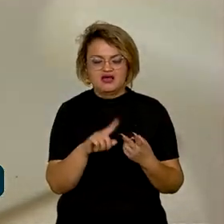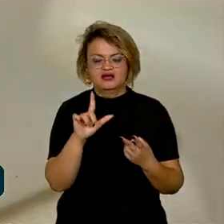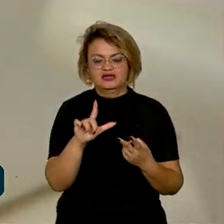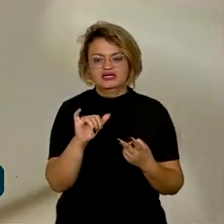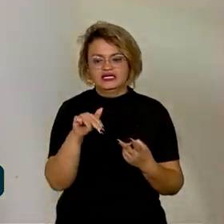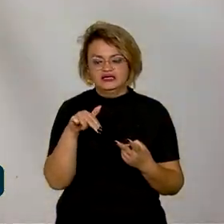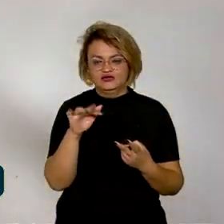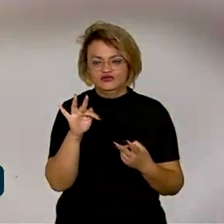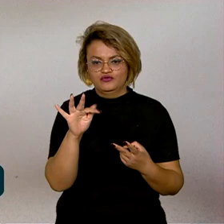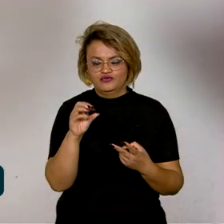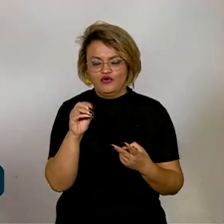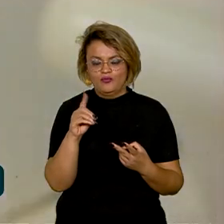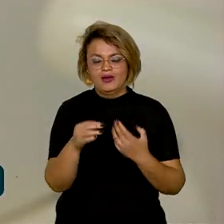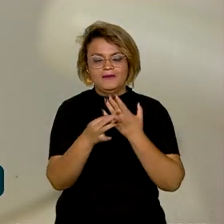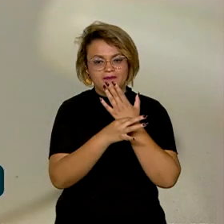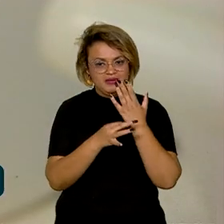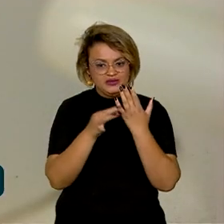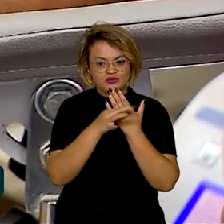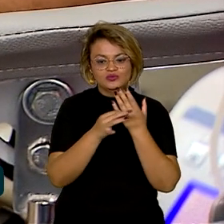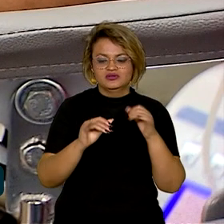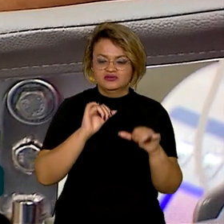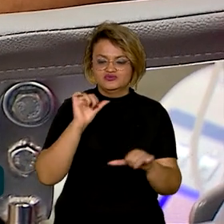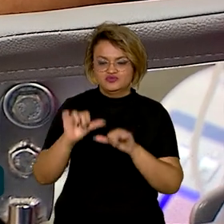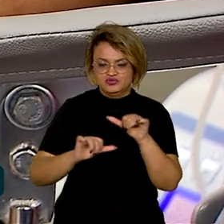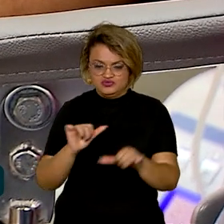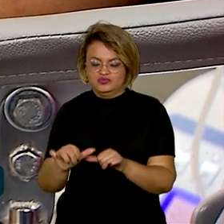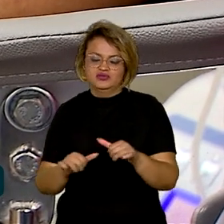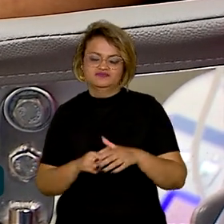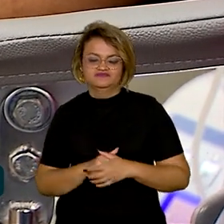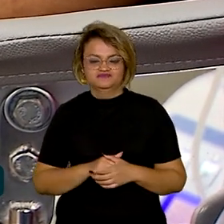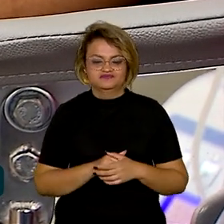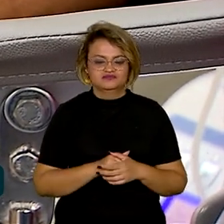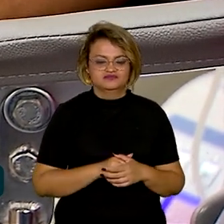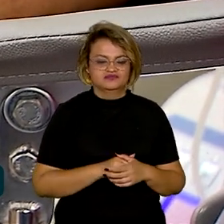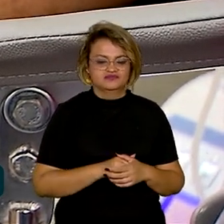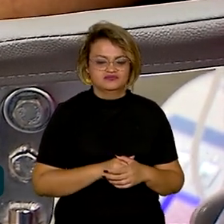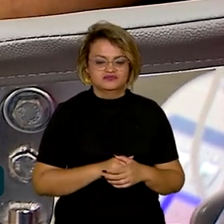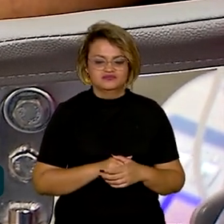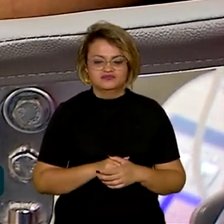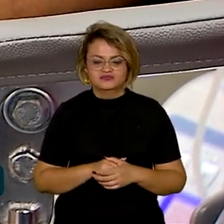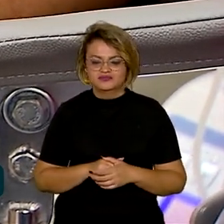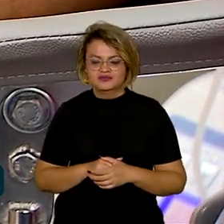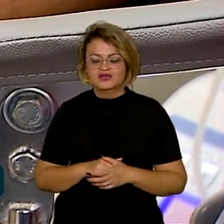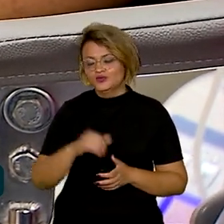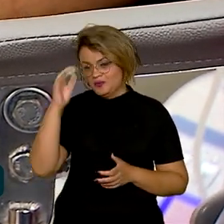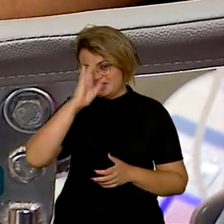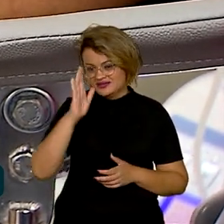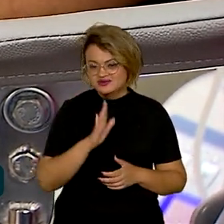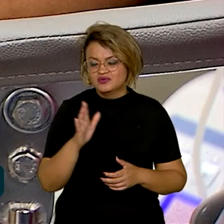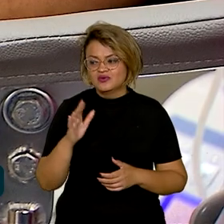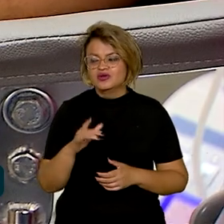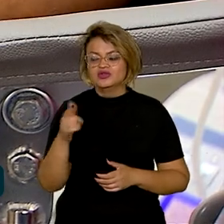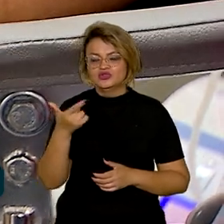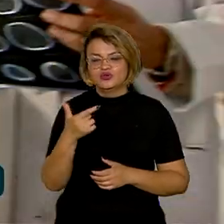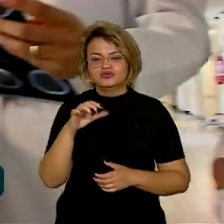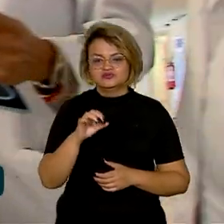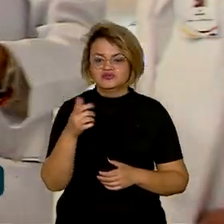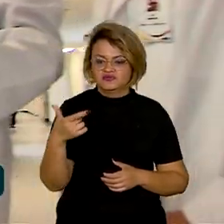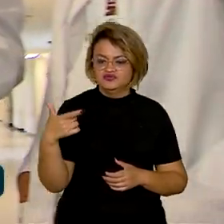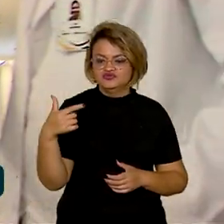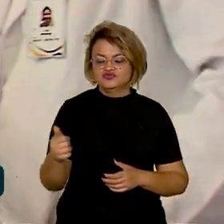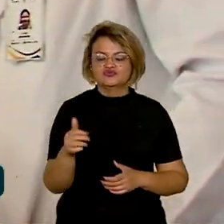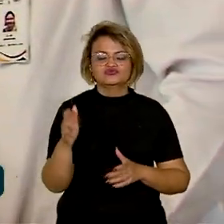a substituição de células da medula óssea doentes por células sadias. No Brasil, em 2021,